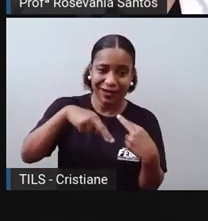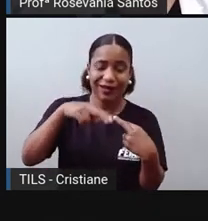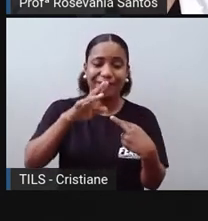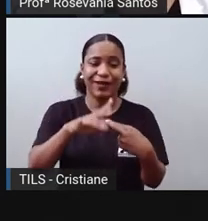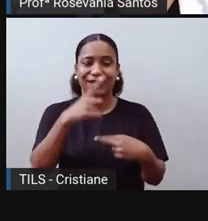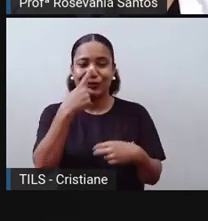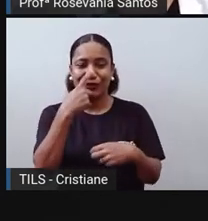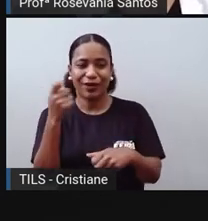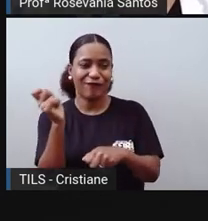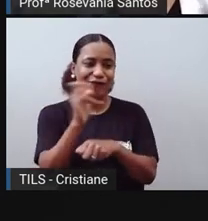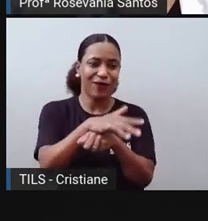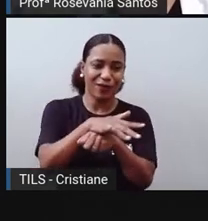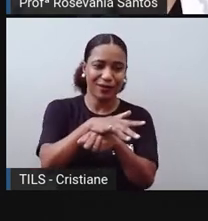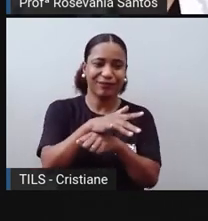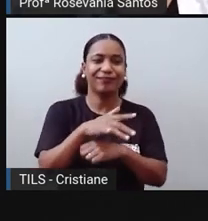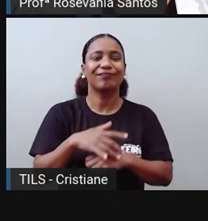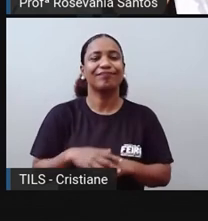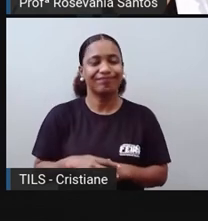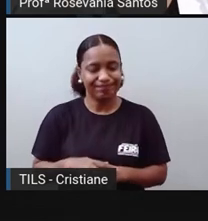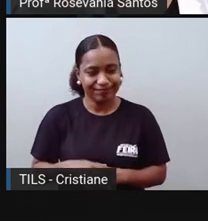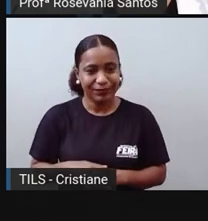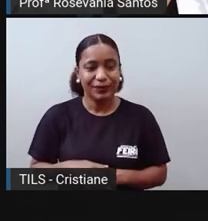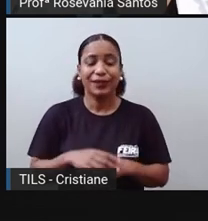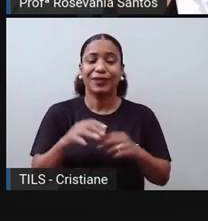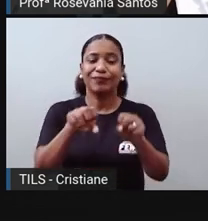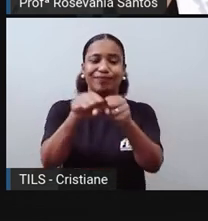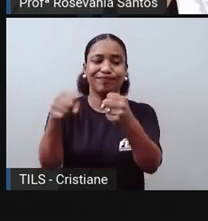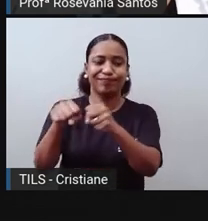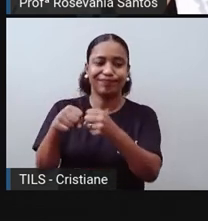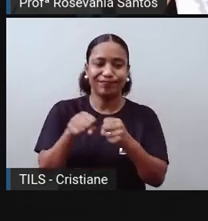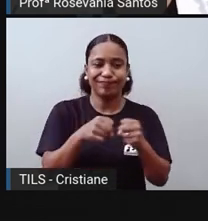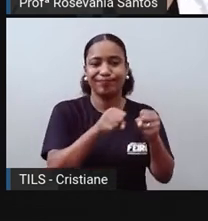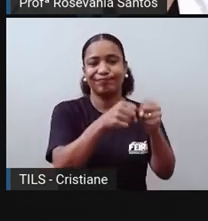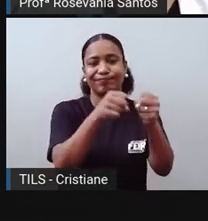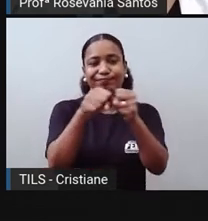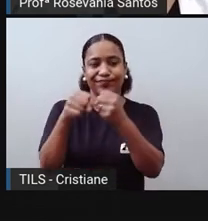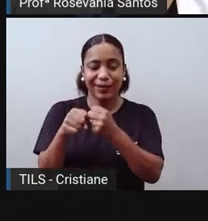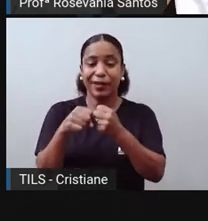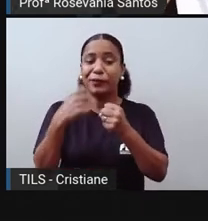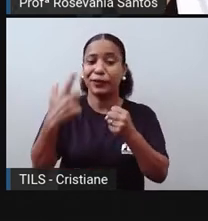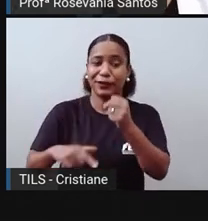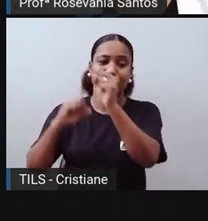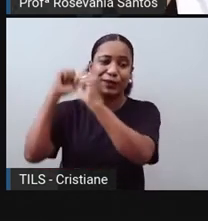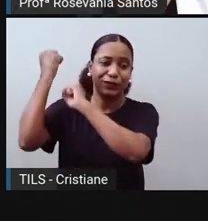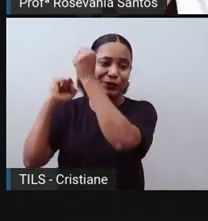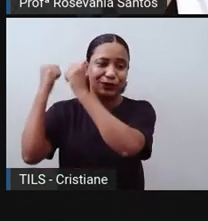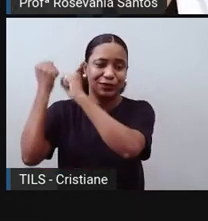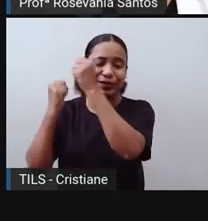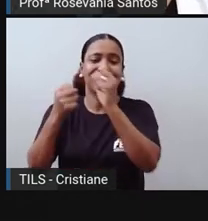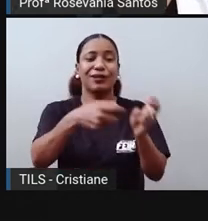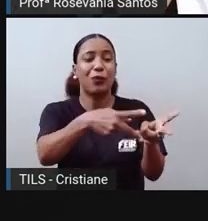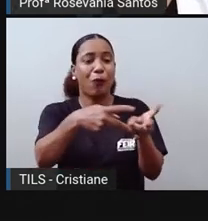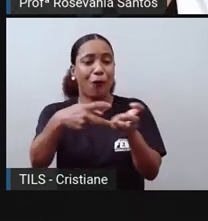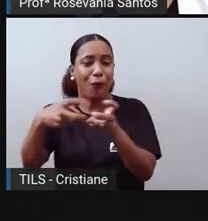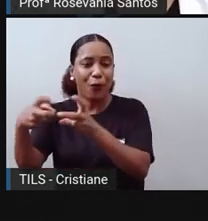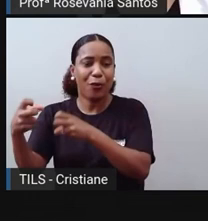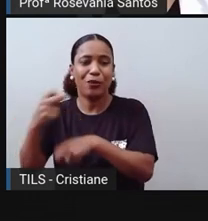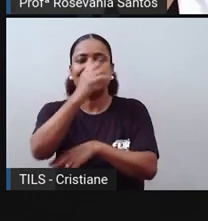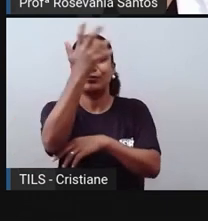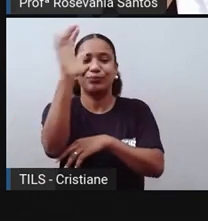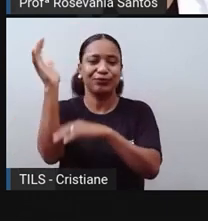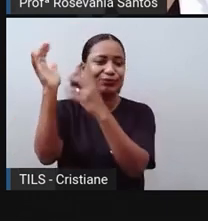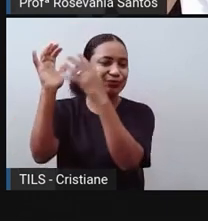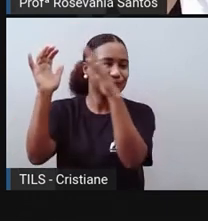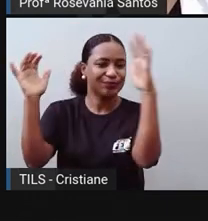fora, descarta, exigindo da natureza que, de novo, venha matérias-primas para poder fazer isso e sem falar que esse lixo, ele vai se